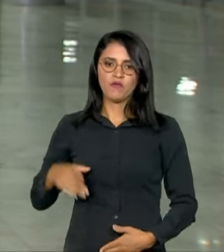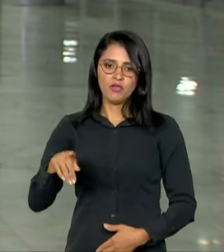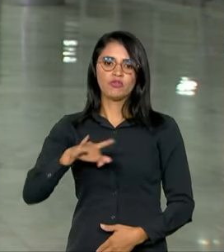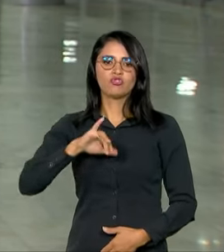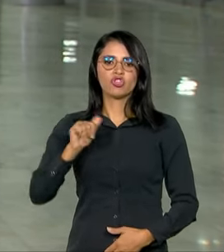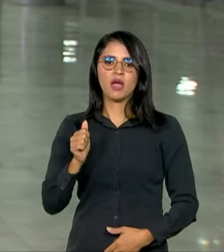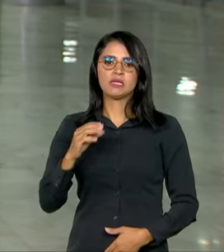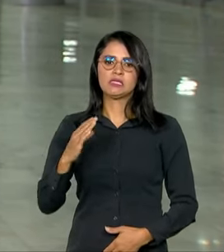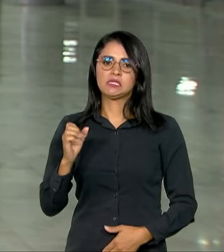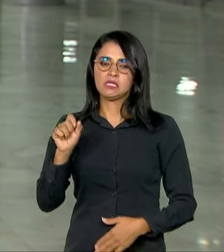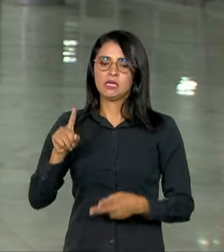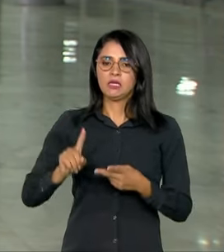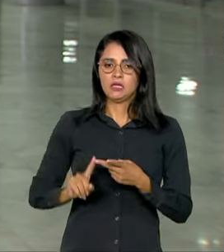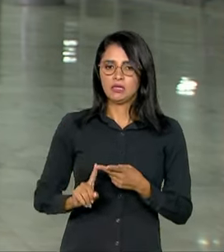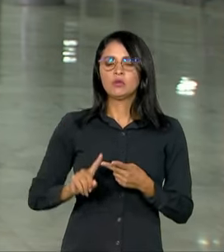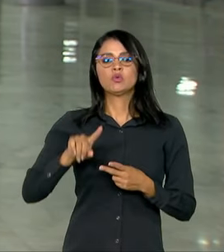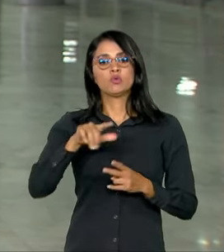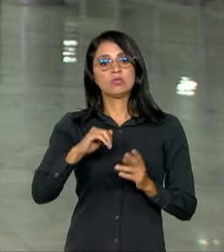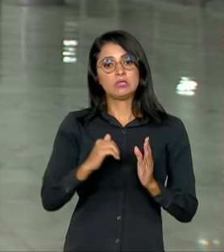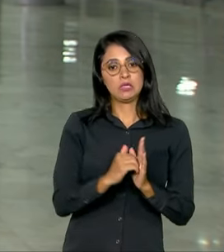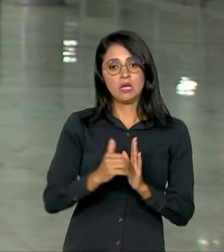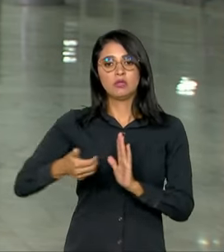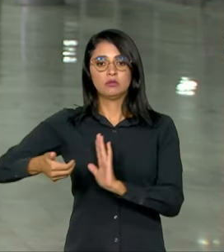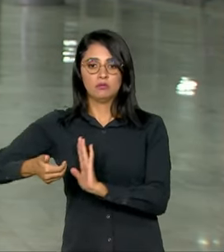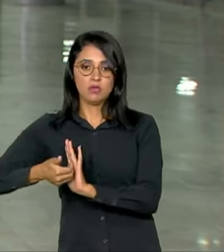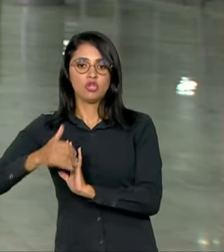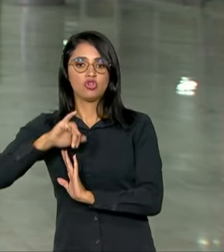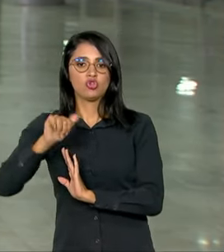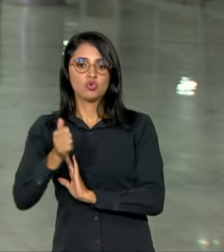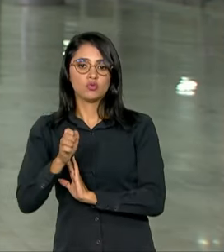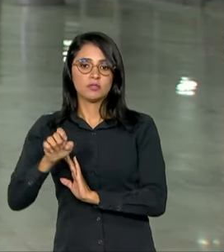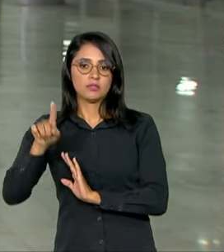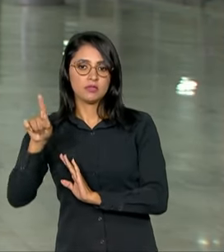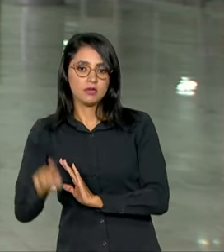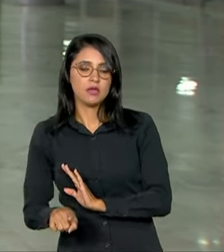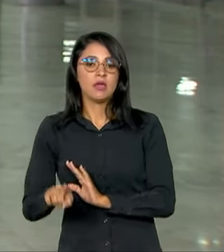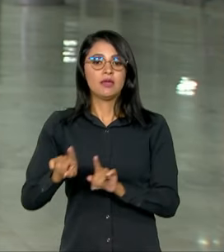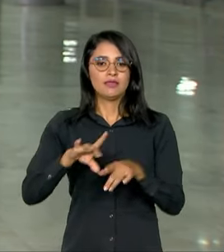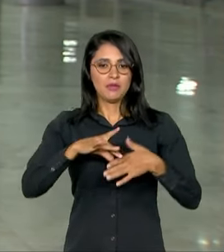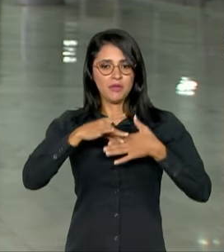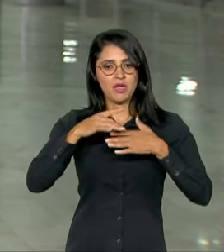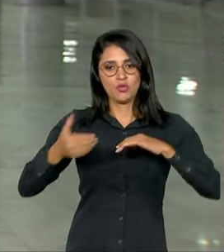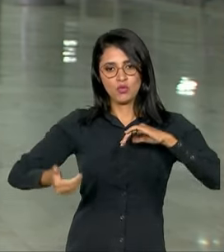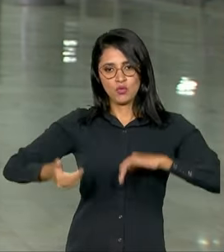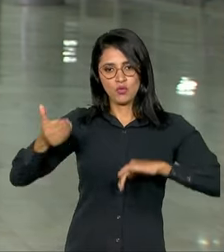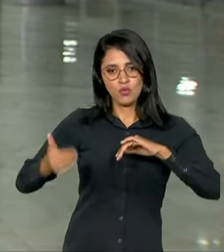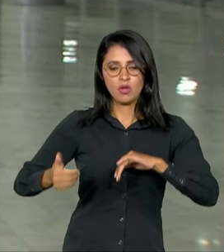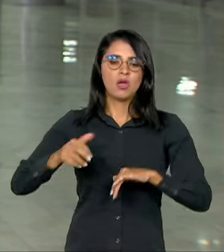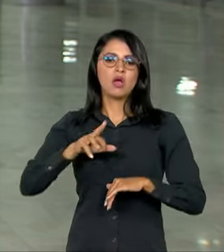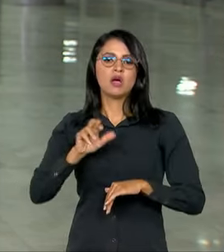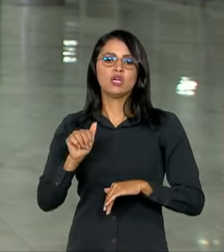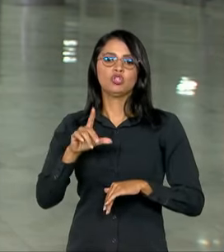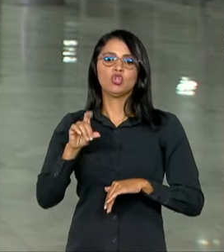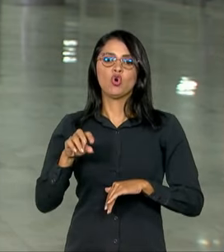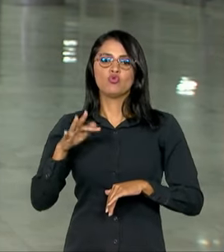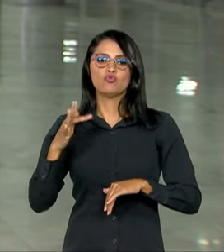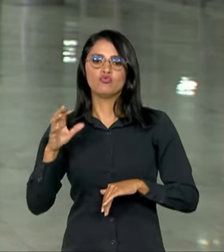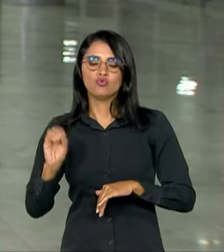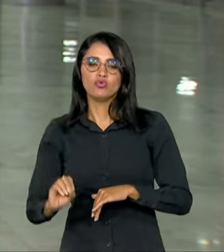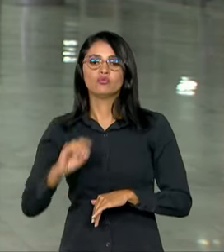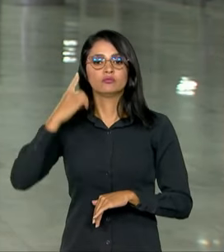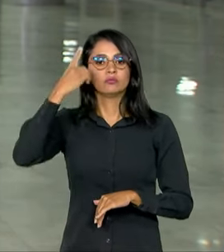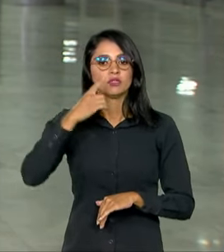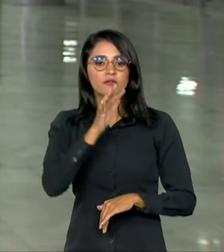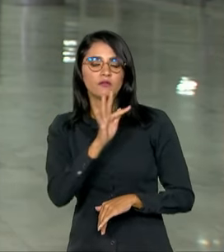Wagner, líder do governo na Câmara dos Deputados, José Guimarães, o líder do governo no Congresso, o senador Randolfo Rodrigues, e o deputado